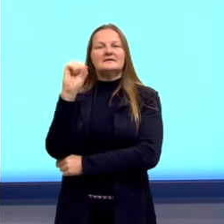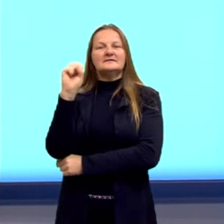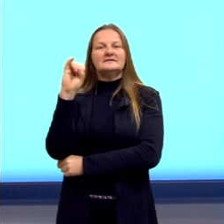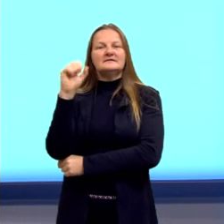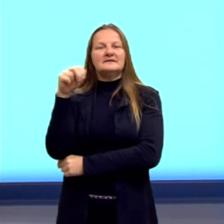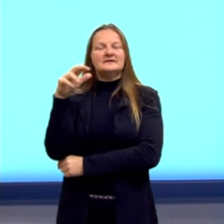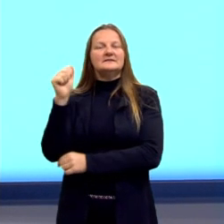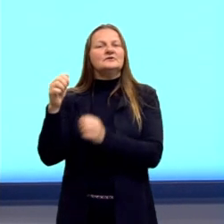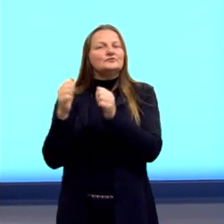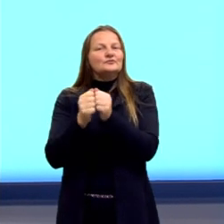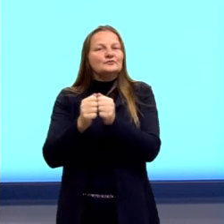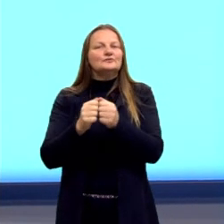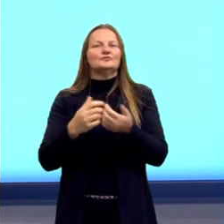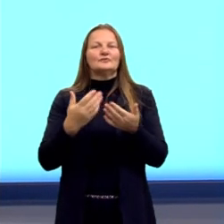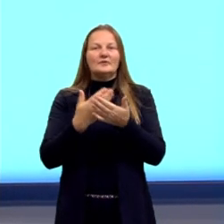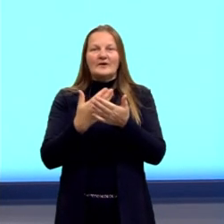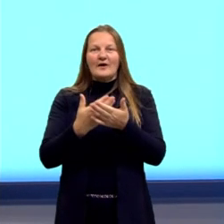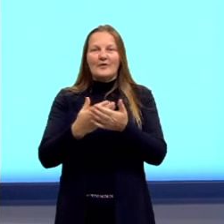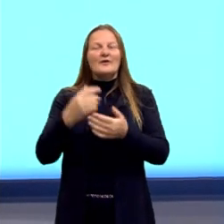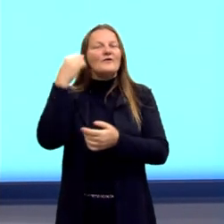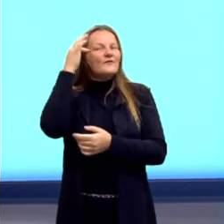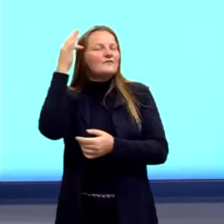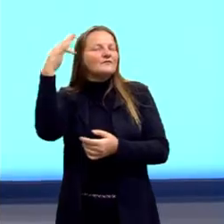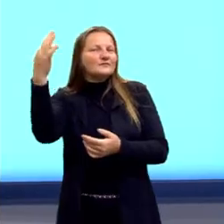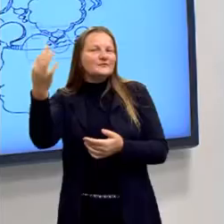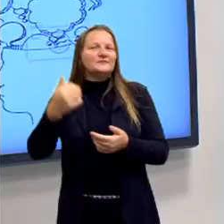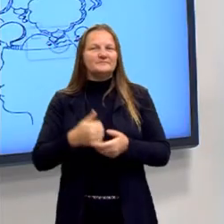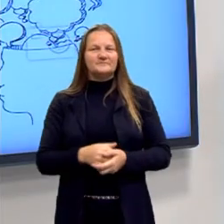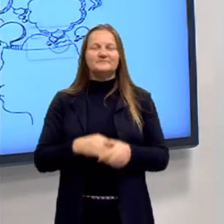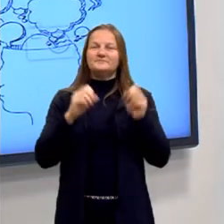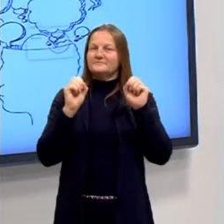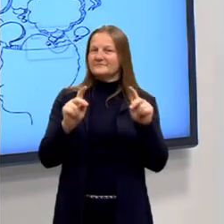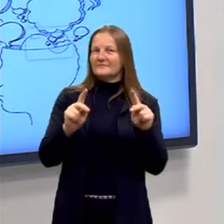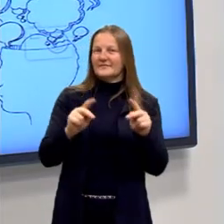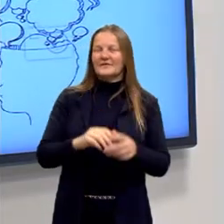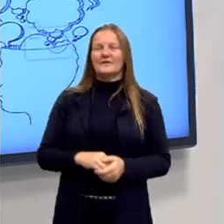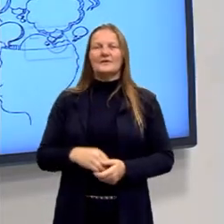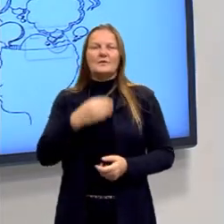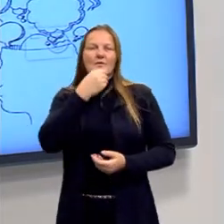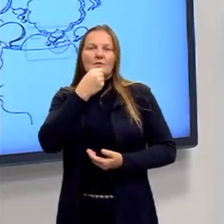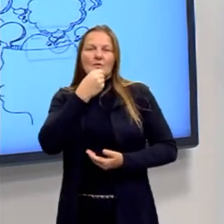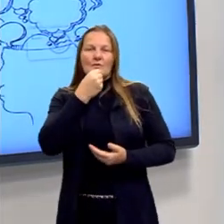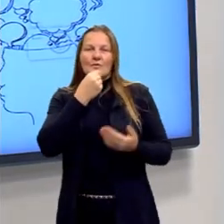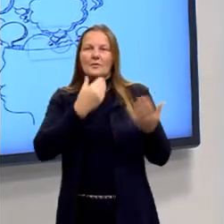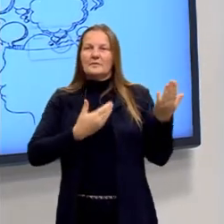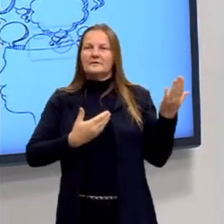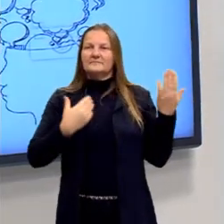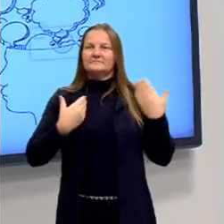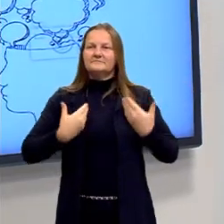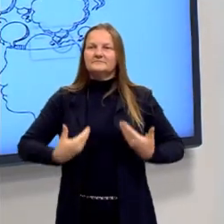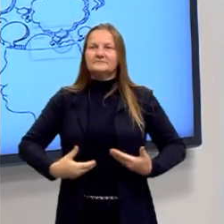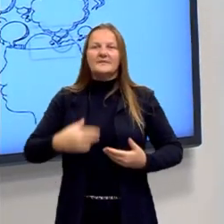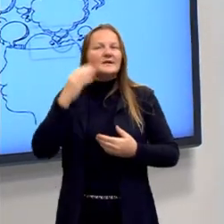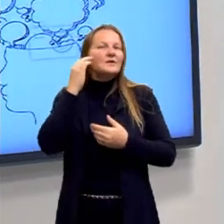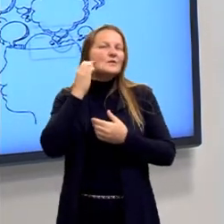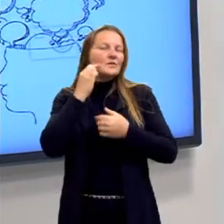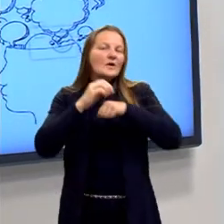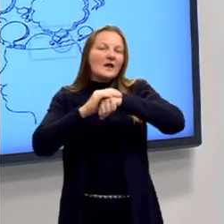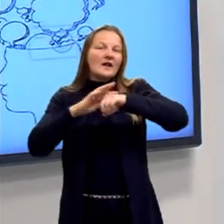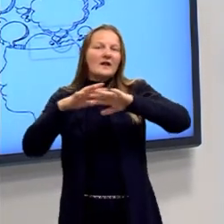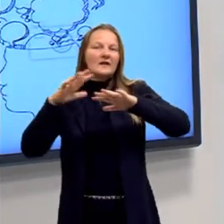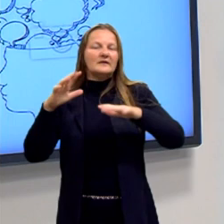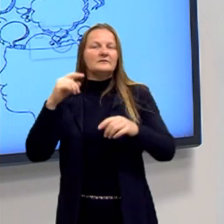sempre na nossa companhia aqui nessas aulas de filosofia, certo? Eu sou um sujeito de pele clara, tenho olhos e cabelos